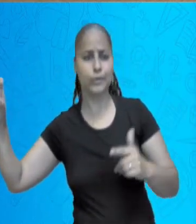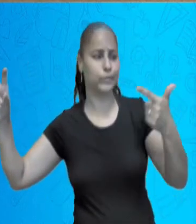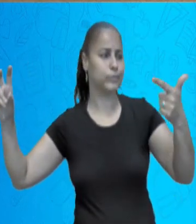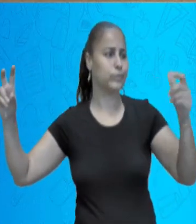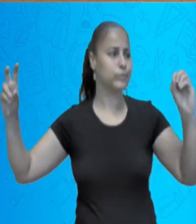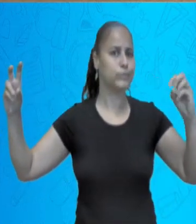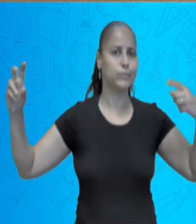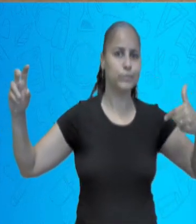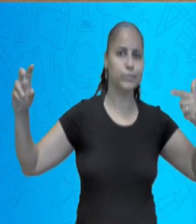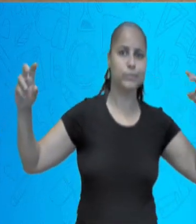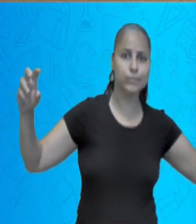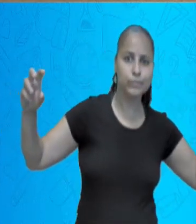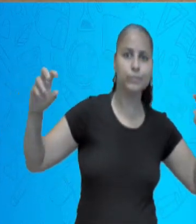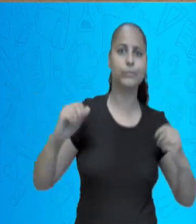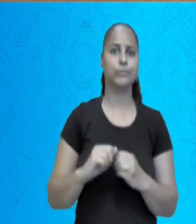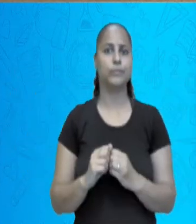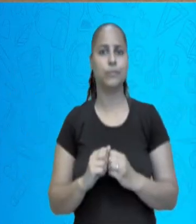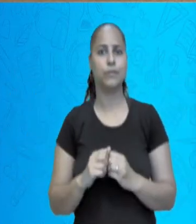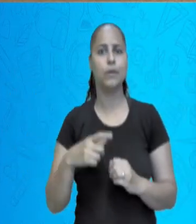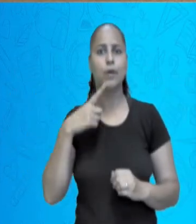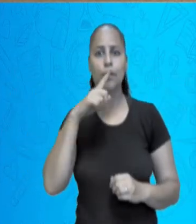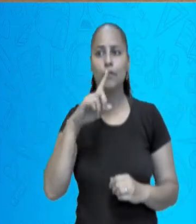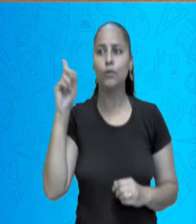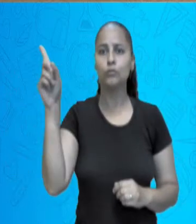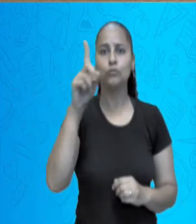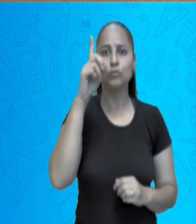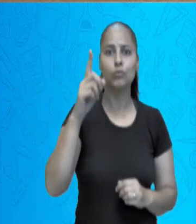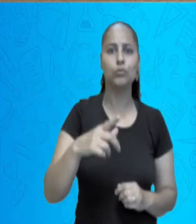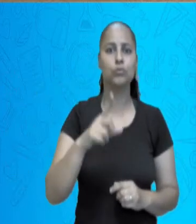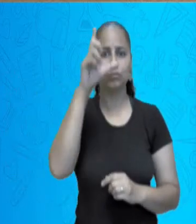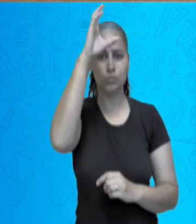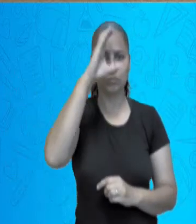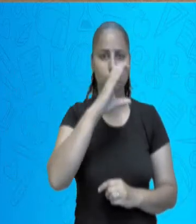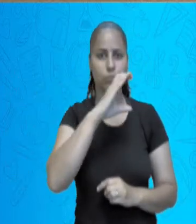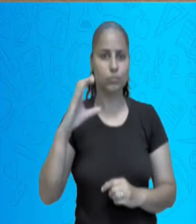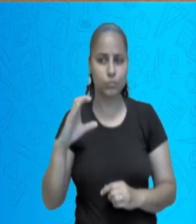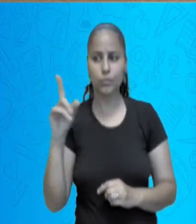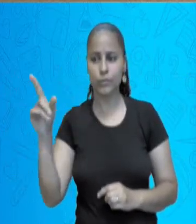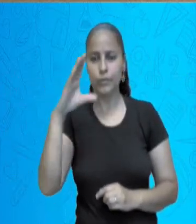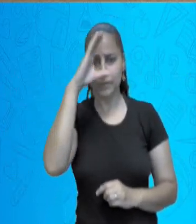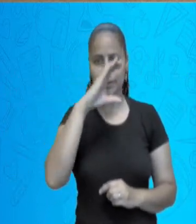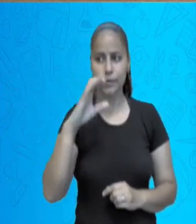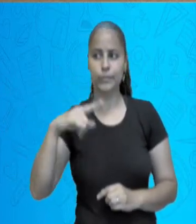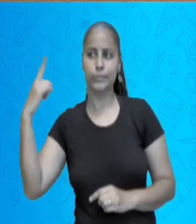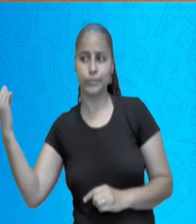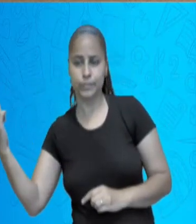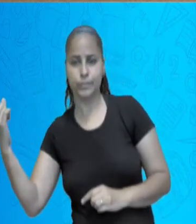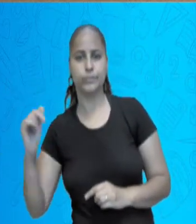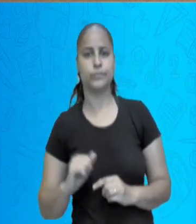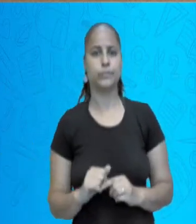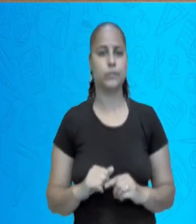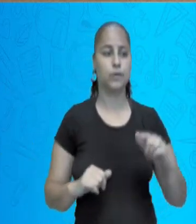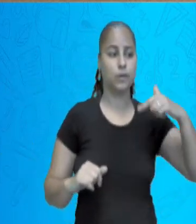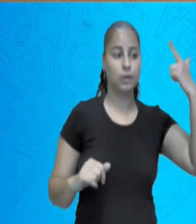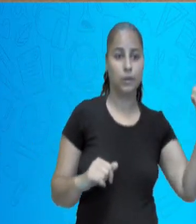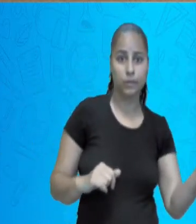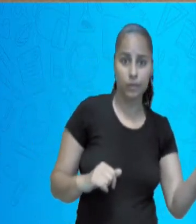é o anúncio da posse do Papa Bento XVI e 2013,